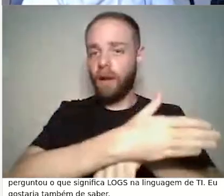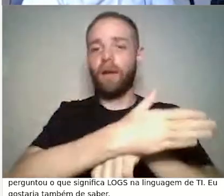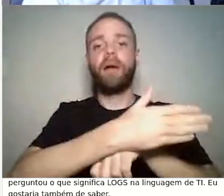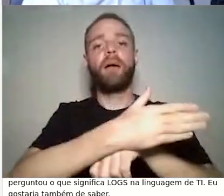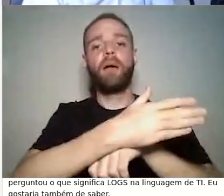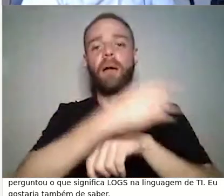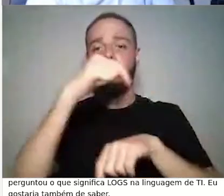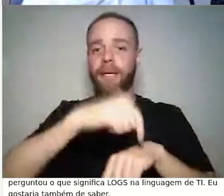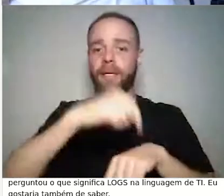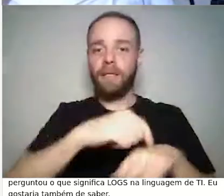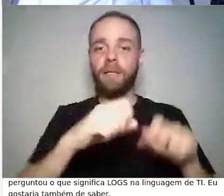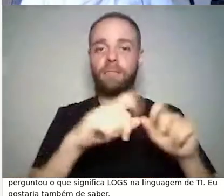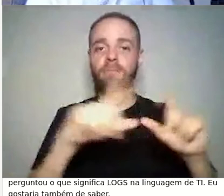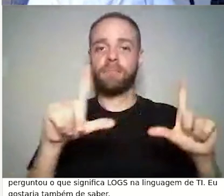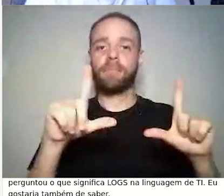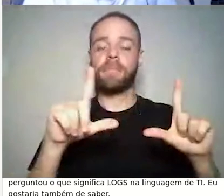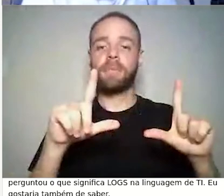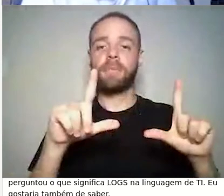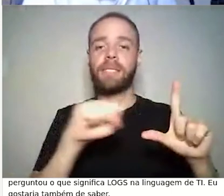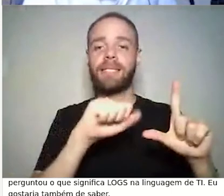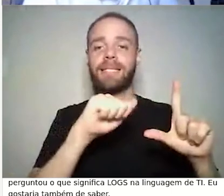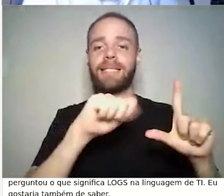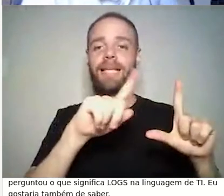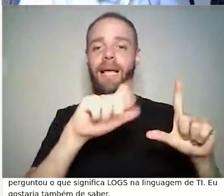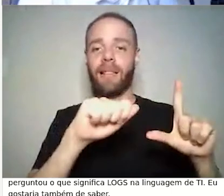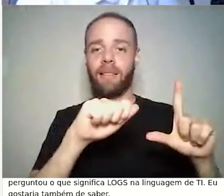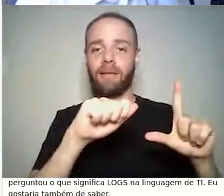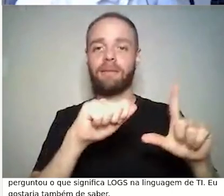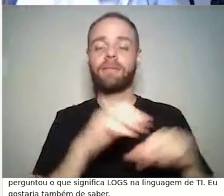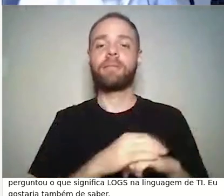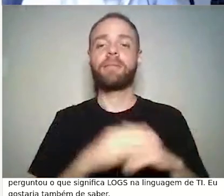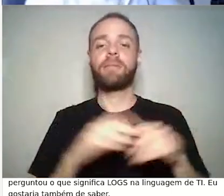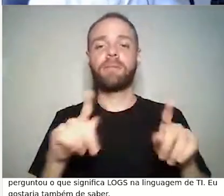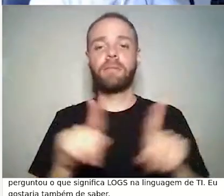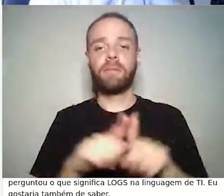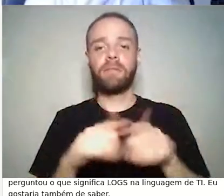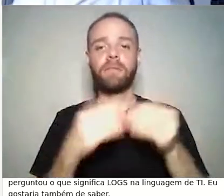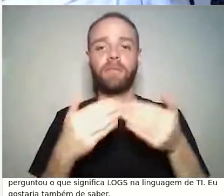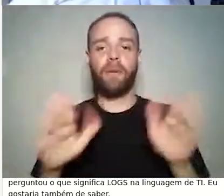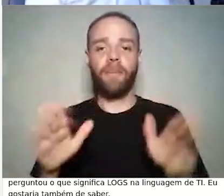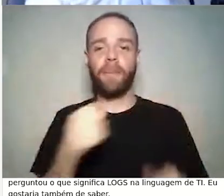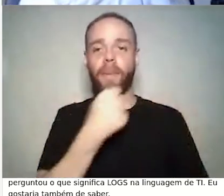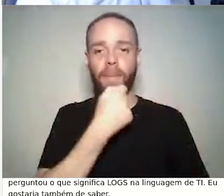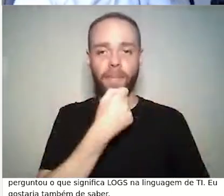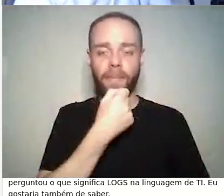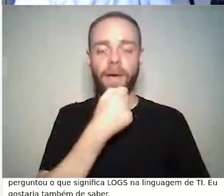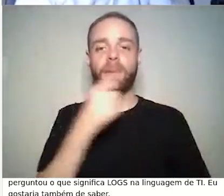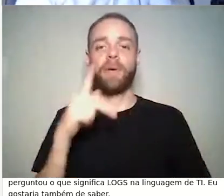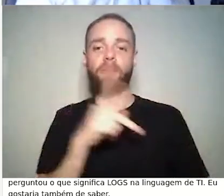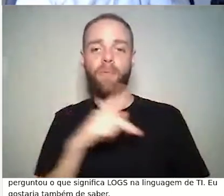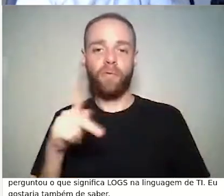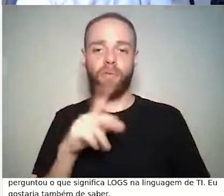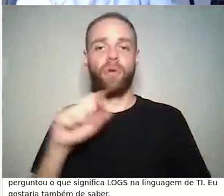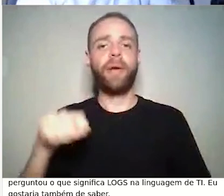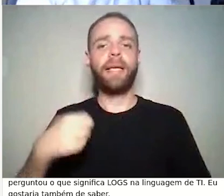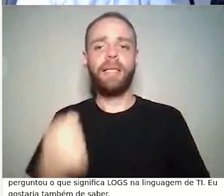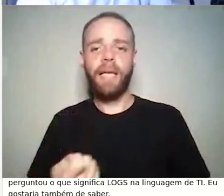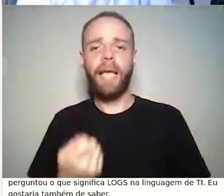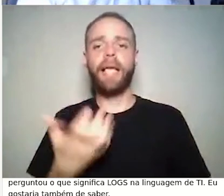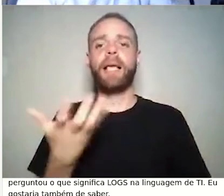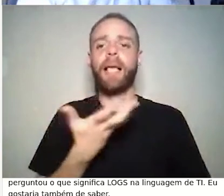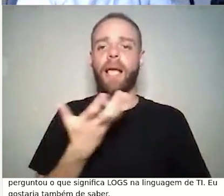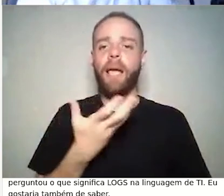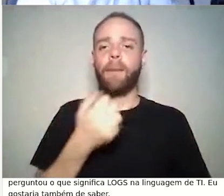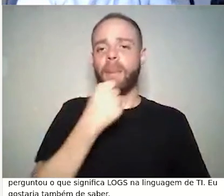na sala e aí pode entrar. Nós vamos abrir os microfones para que os professores, quem quiser falar, pode colocar